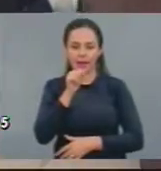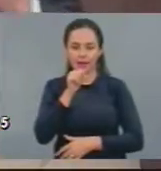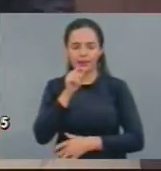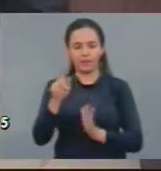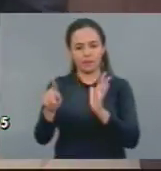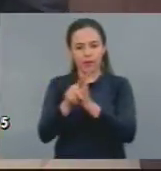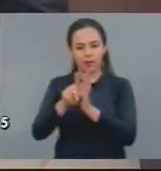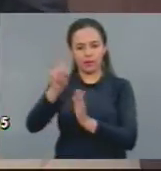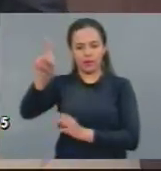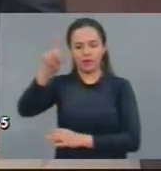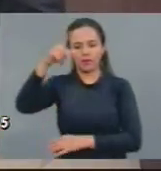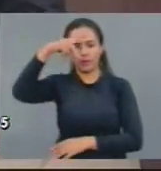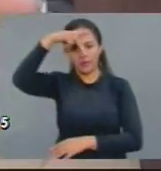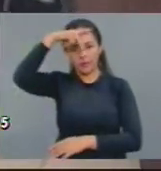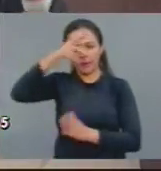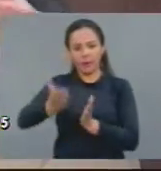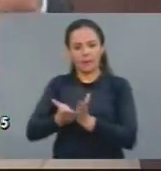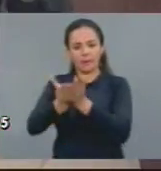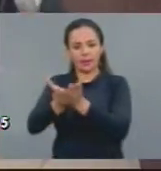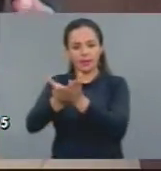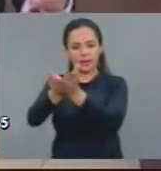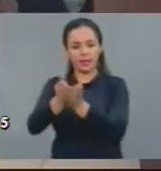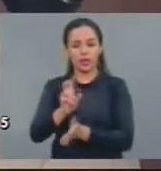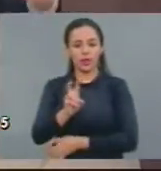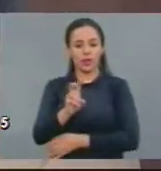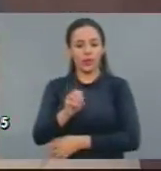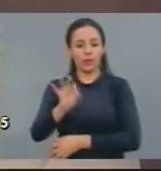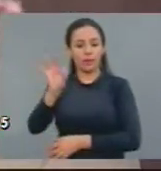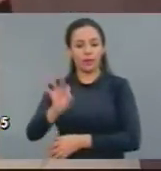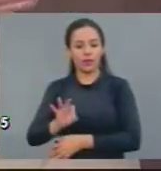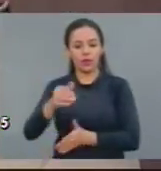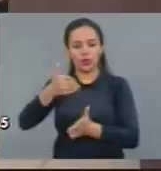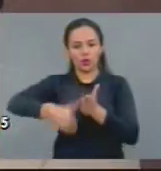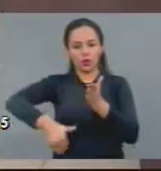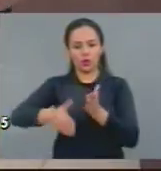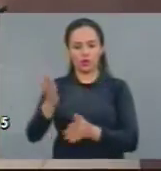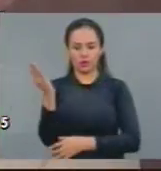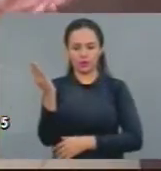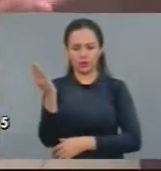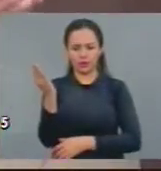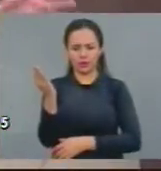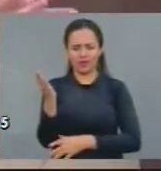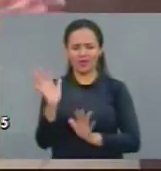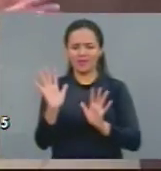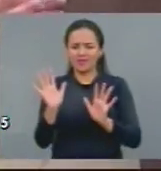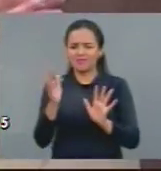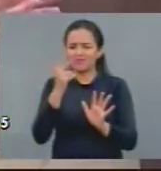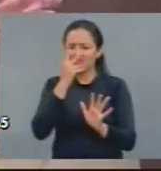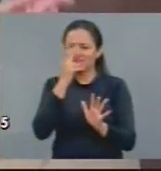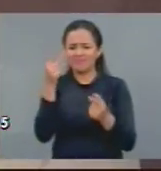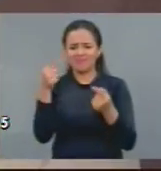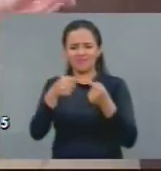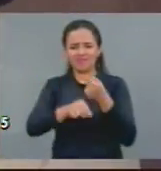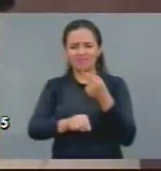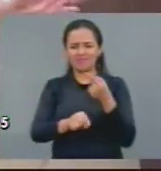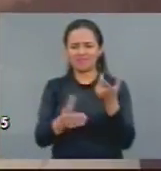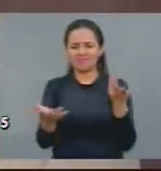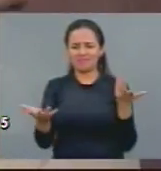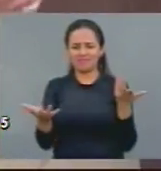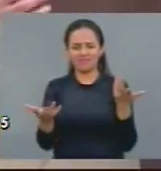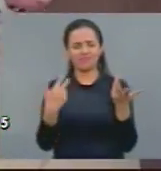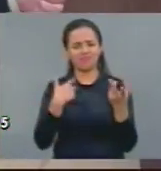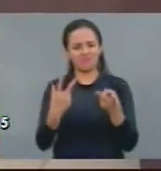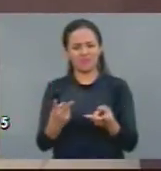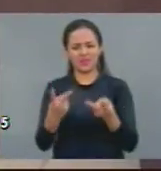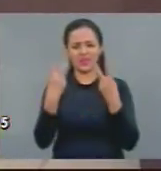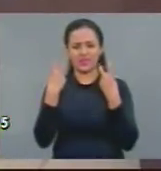PSEM. 50% de desconto. Isso é uma contradição. O que eu estou aqui apontando é